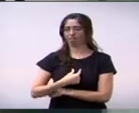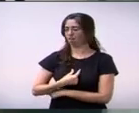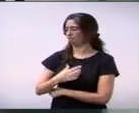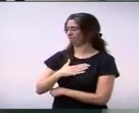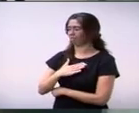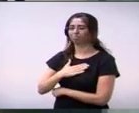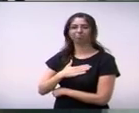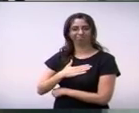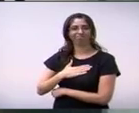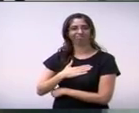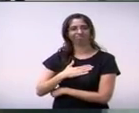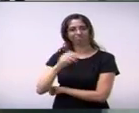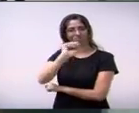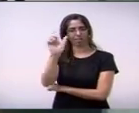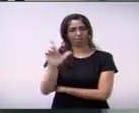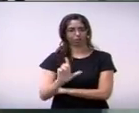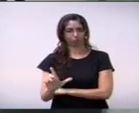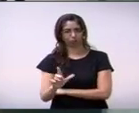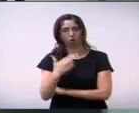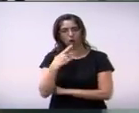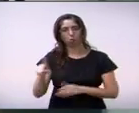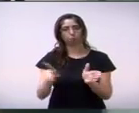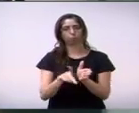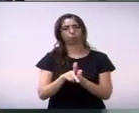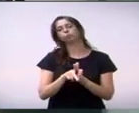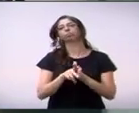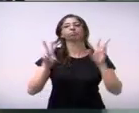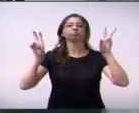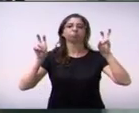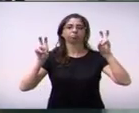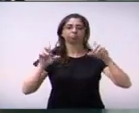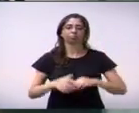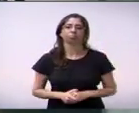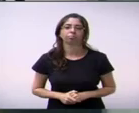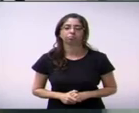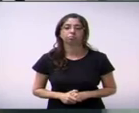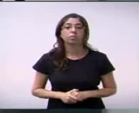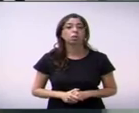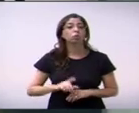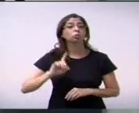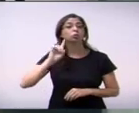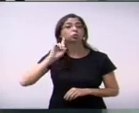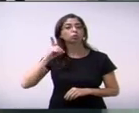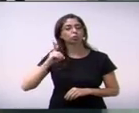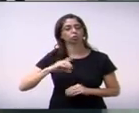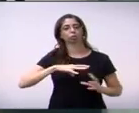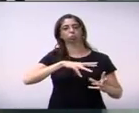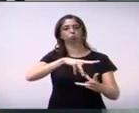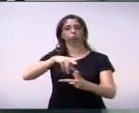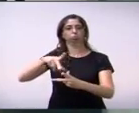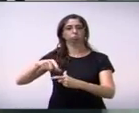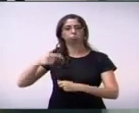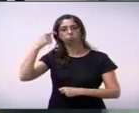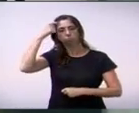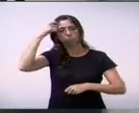é a cor do autismo e o Dia Mundial de Conscientização foi no último dia 2 de abril.